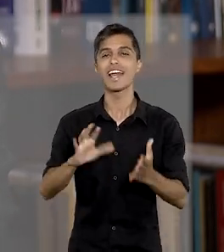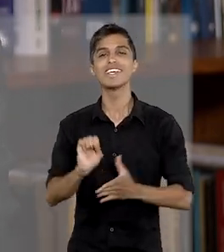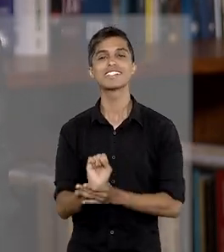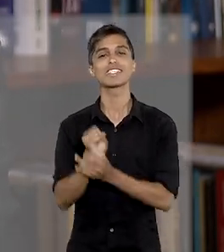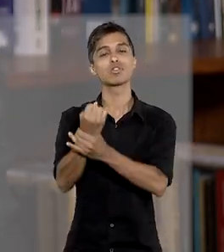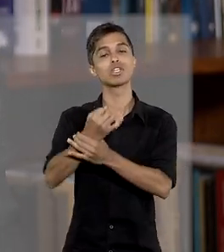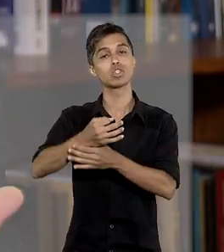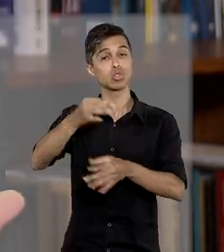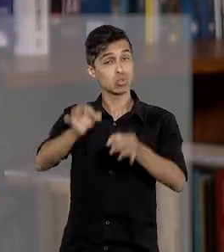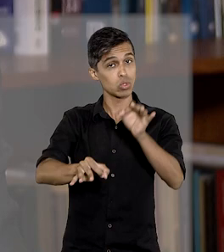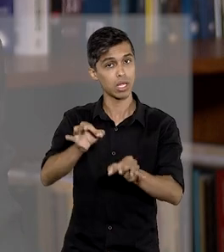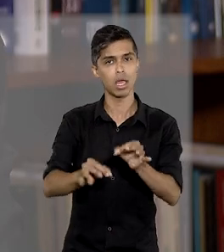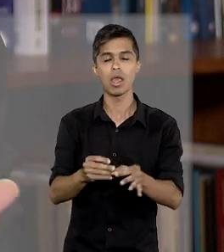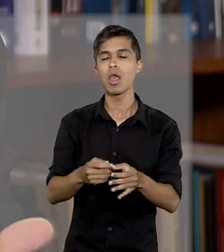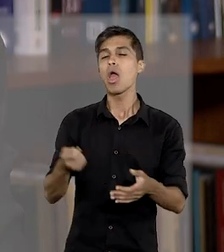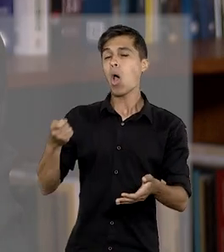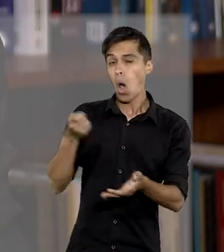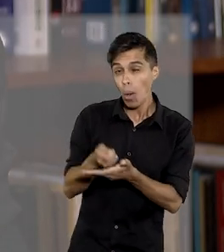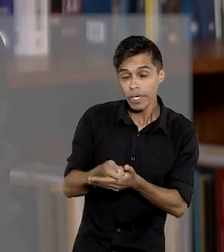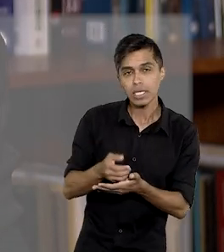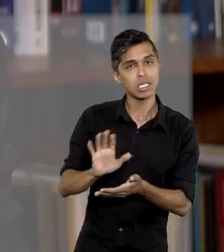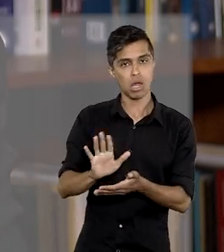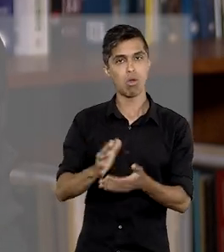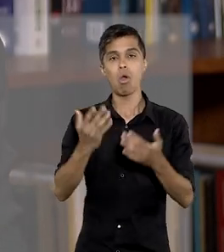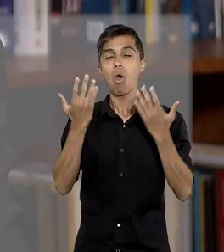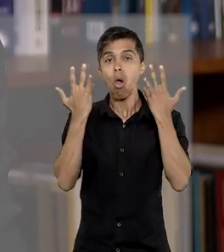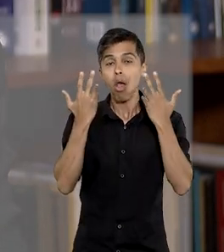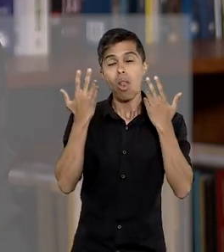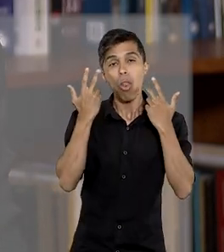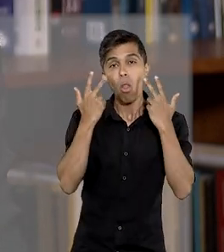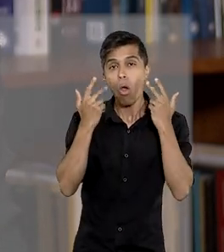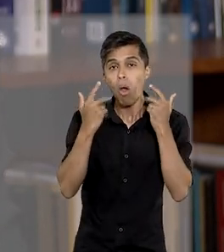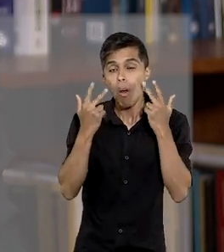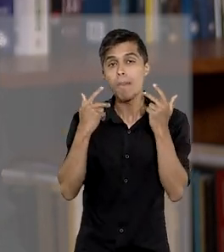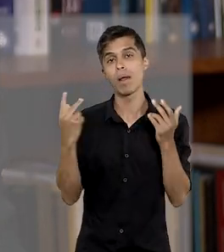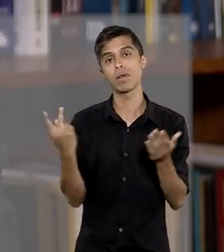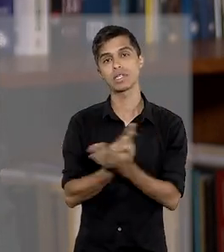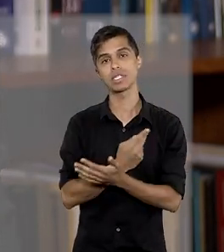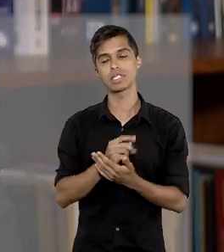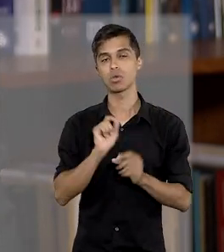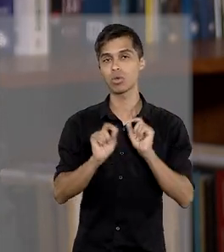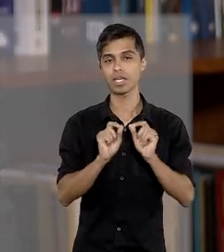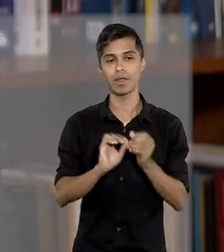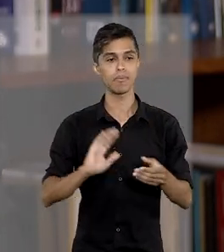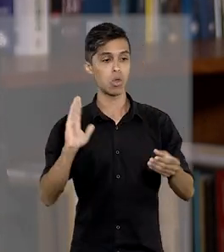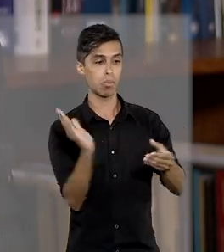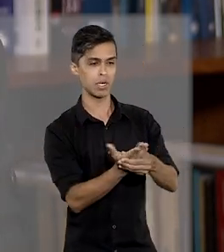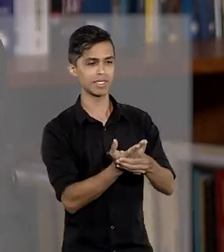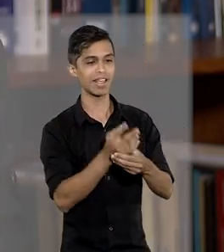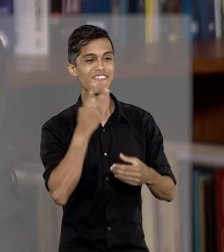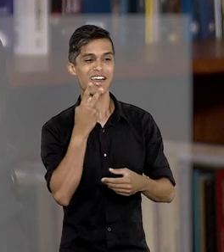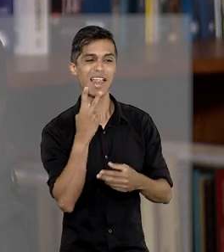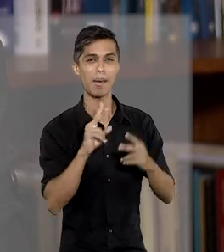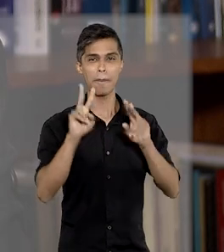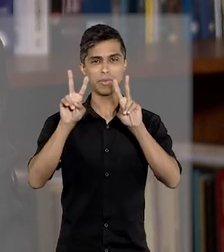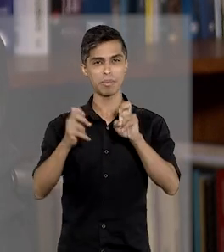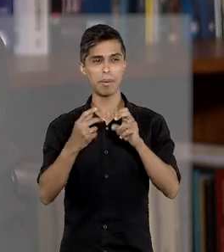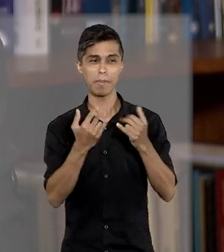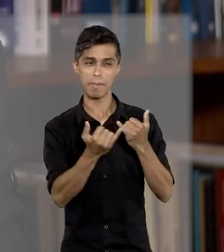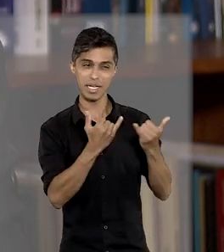isonomia, normalmente, não obrigatoriamente, mas normalmente os processos que cuidam dessa questão